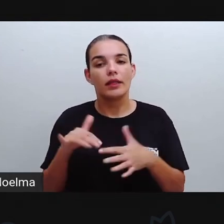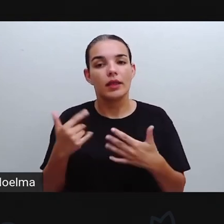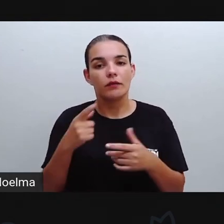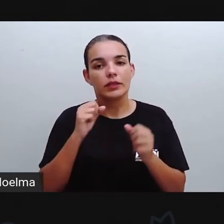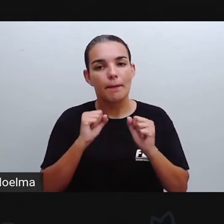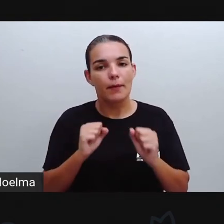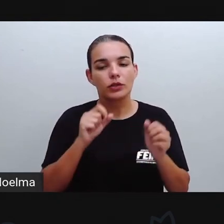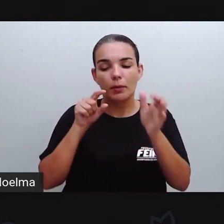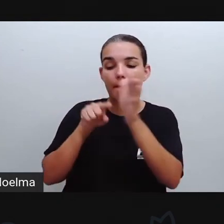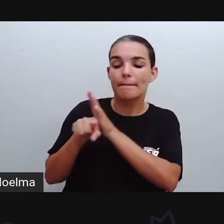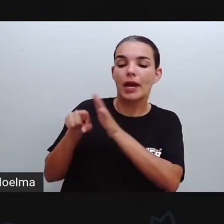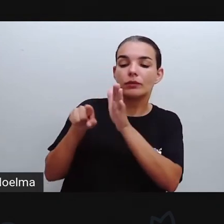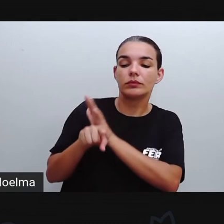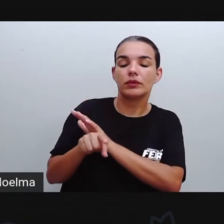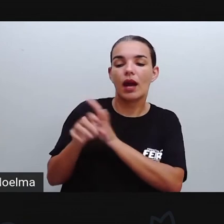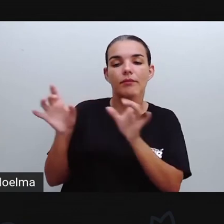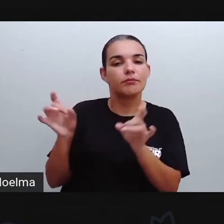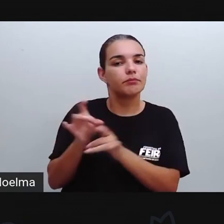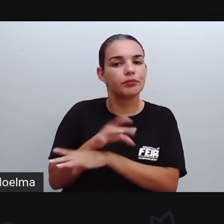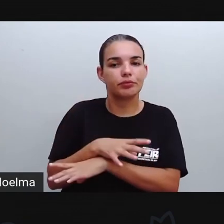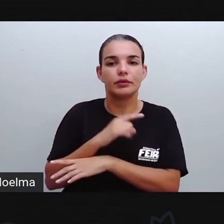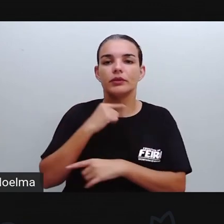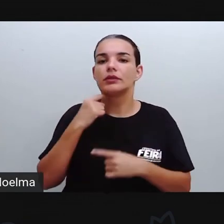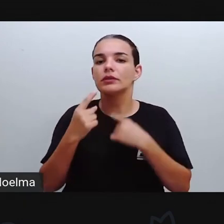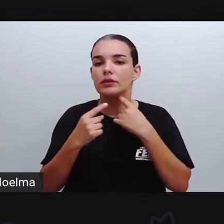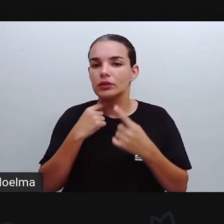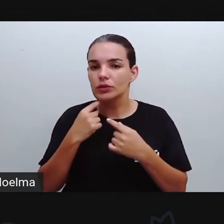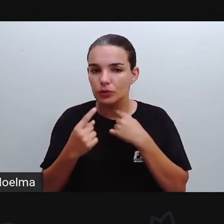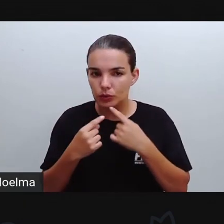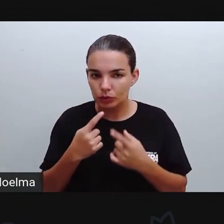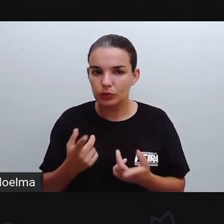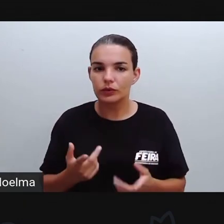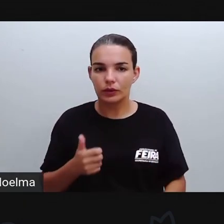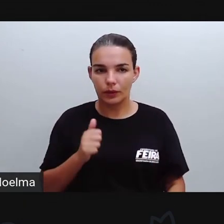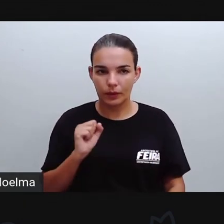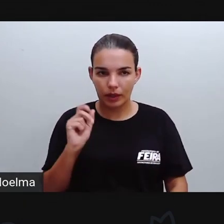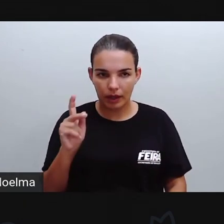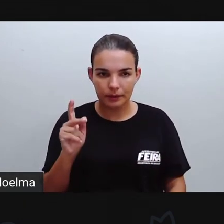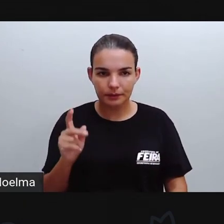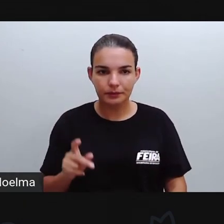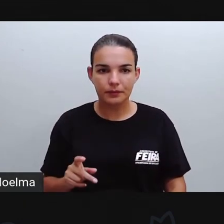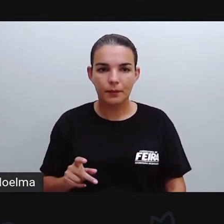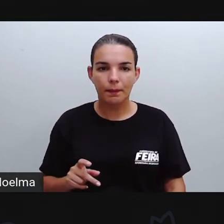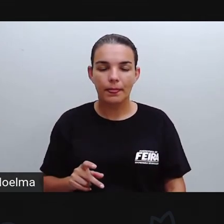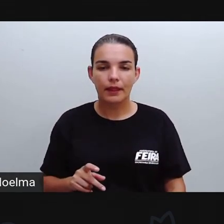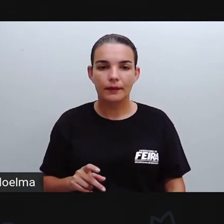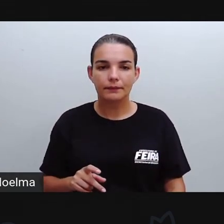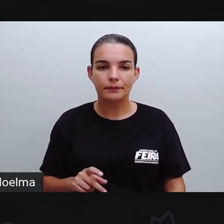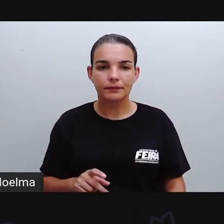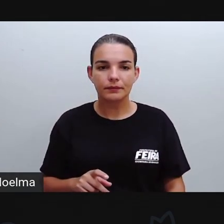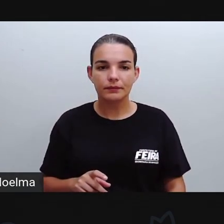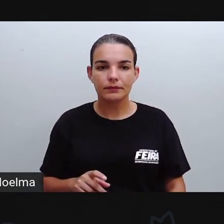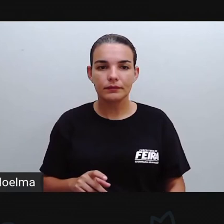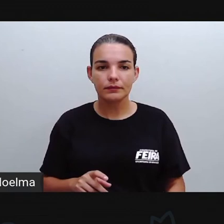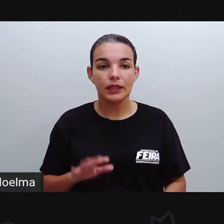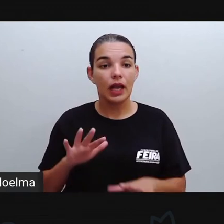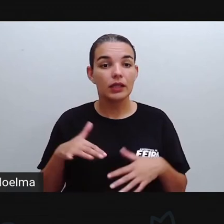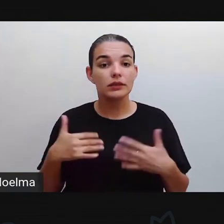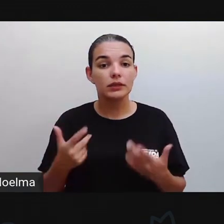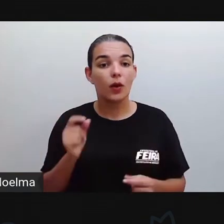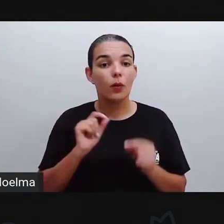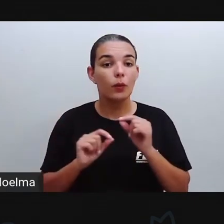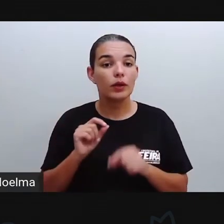vocês possam aí tirar as dúvidas de vocês, certo? E o que é mais